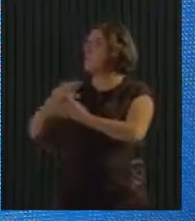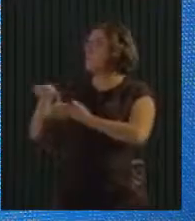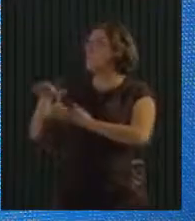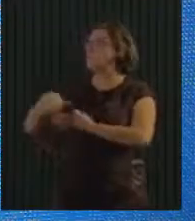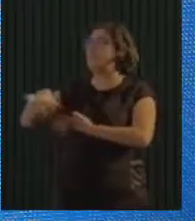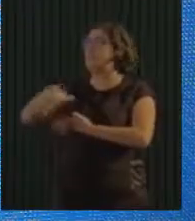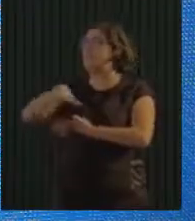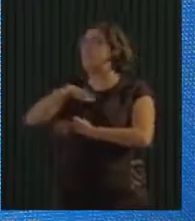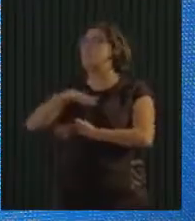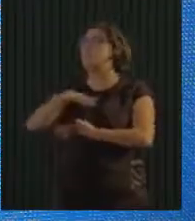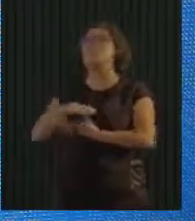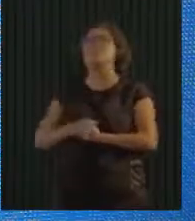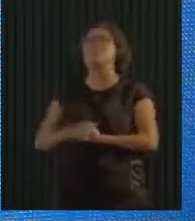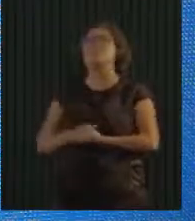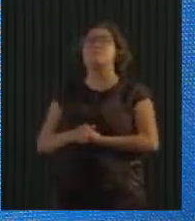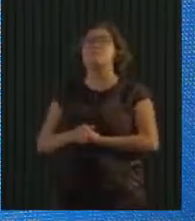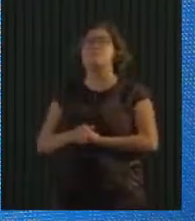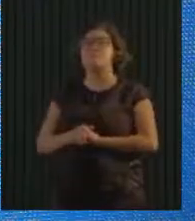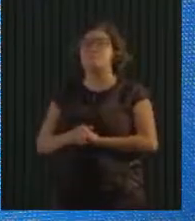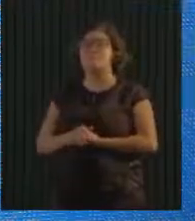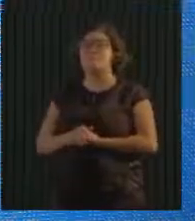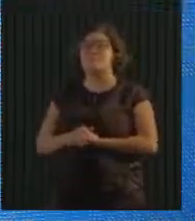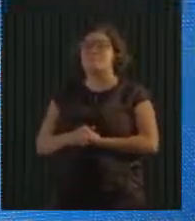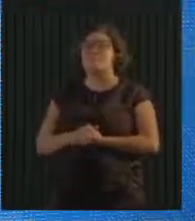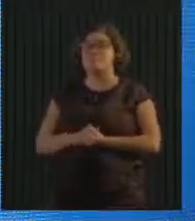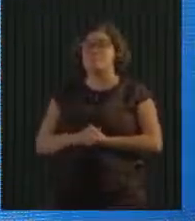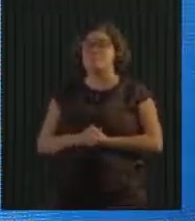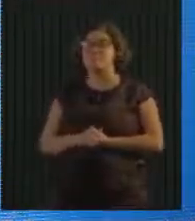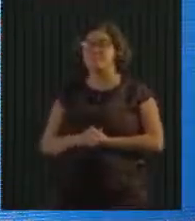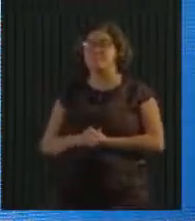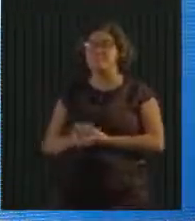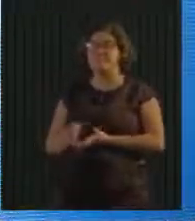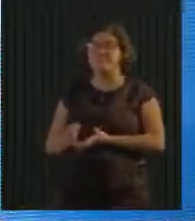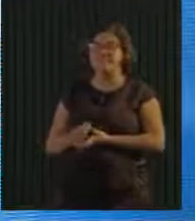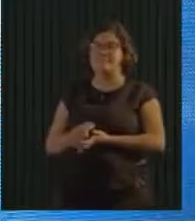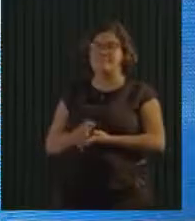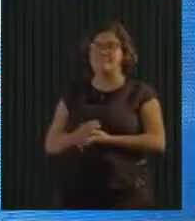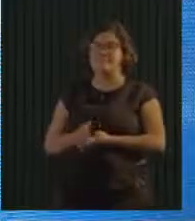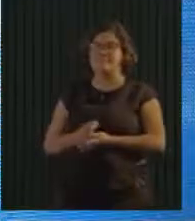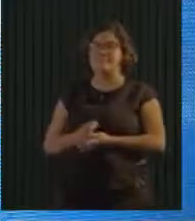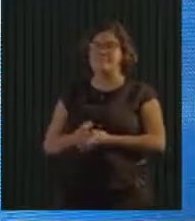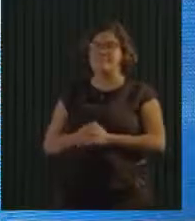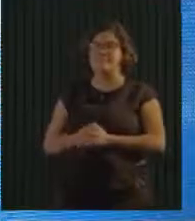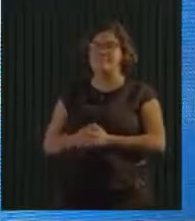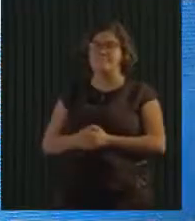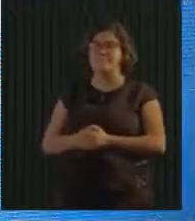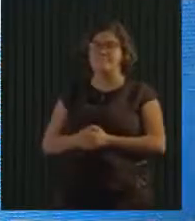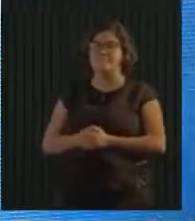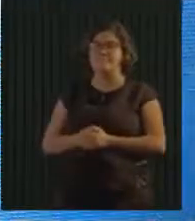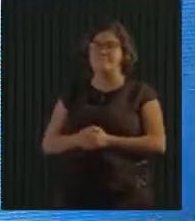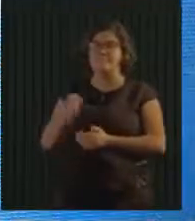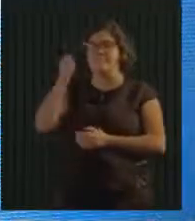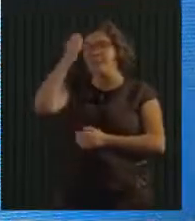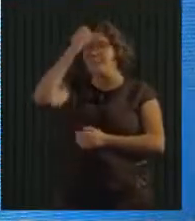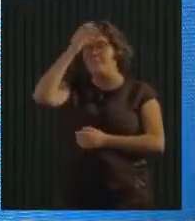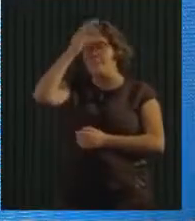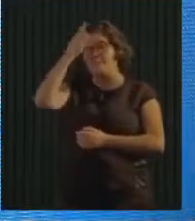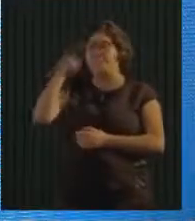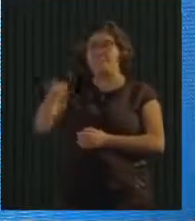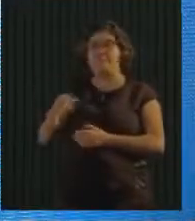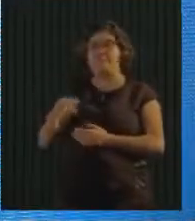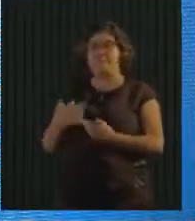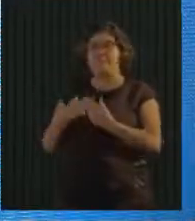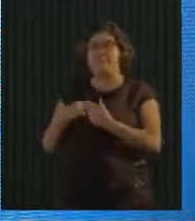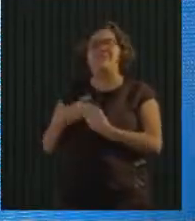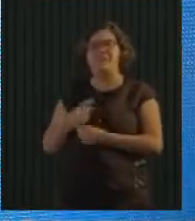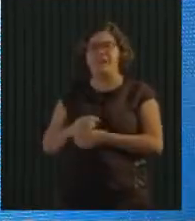foi durante esse período, mas essa aqui, por favor, é a prefeitura que é responsável por dar o